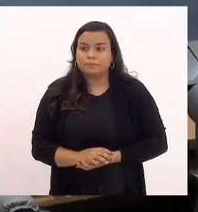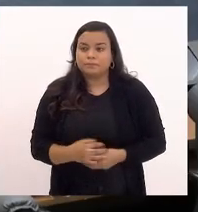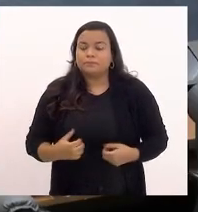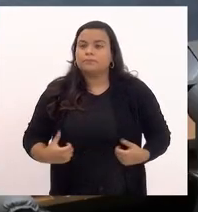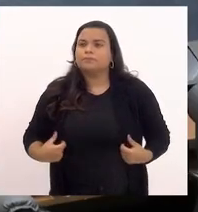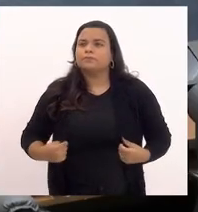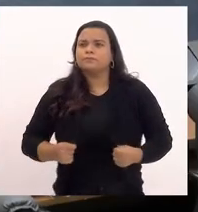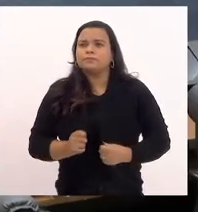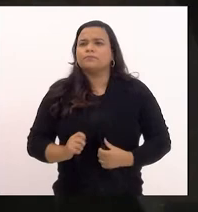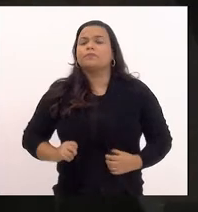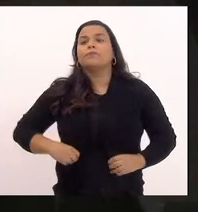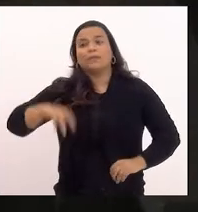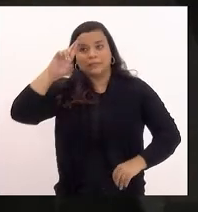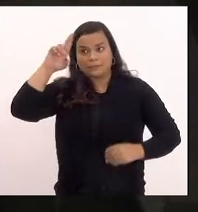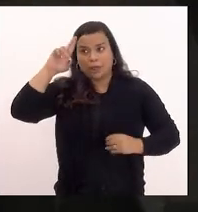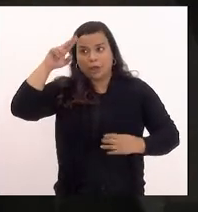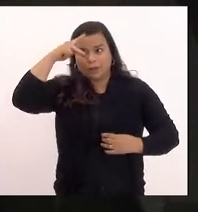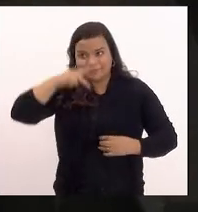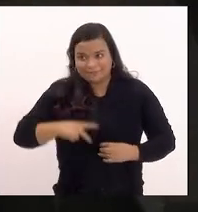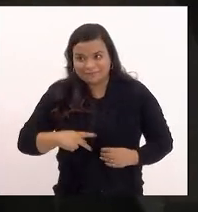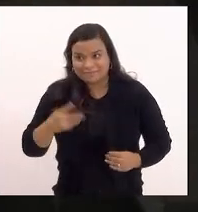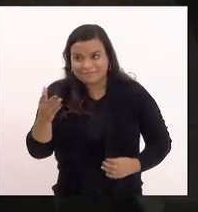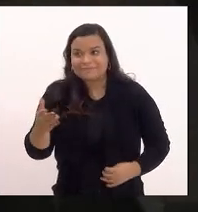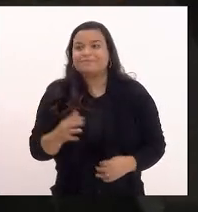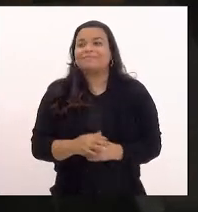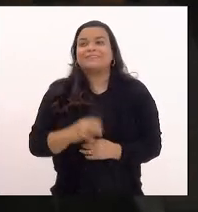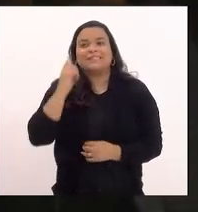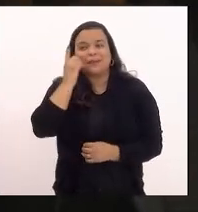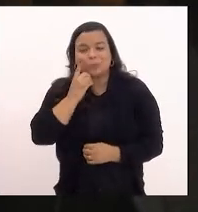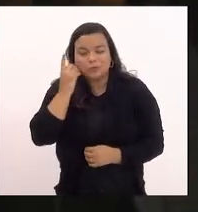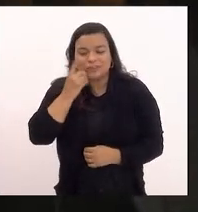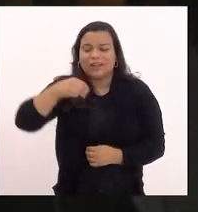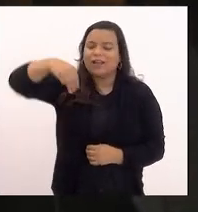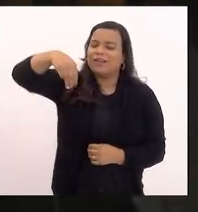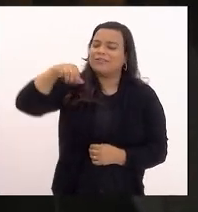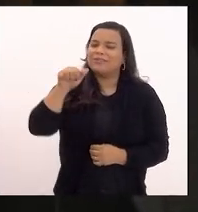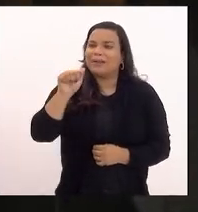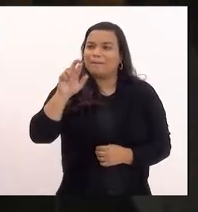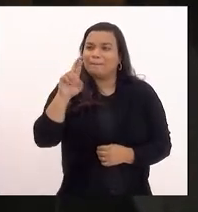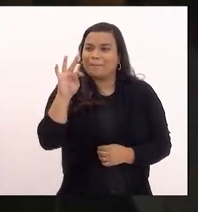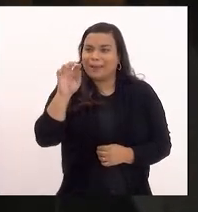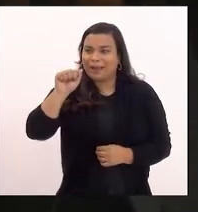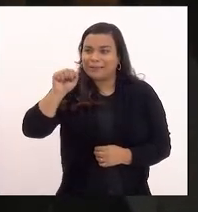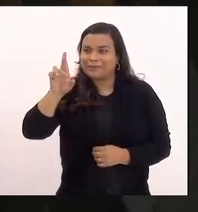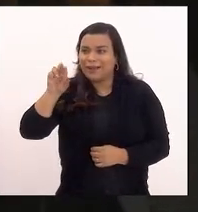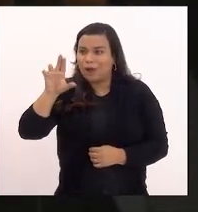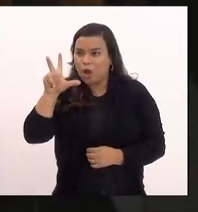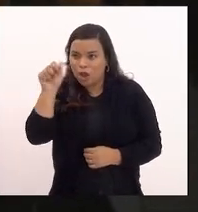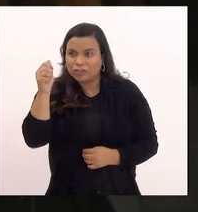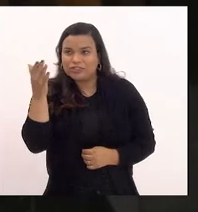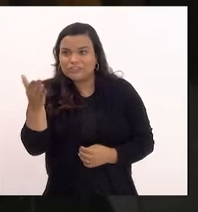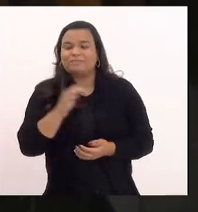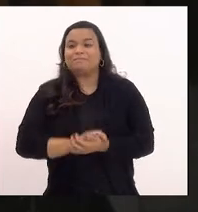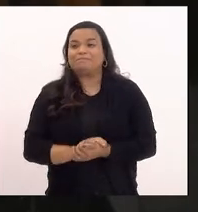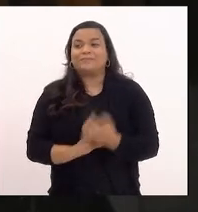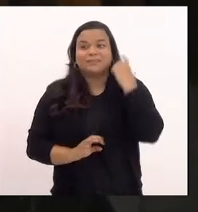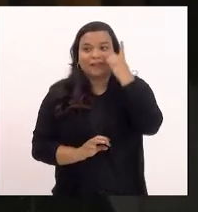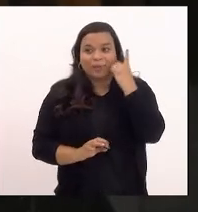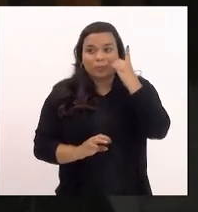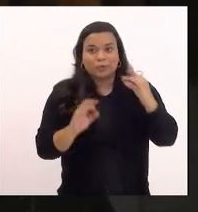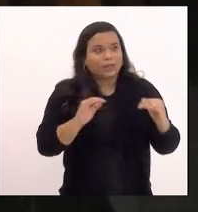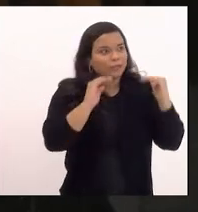senhora presidente deputada Marta Rocha senhores deputados